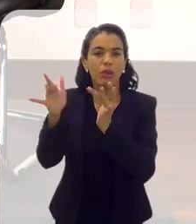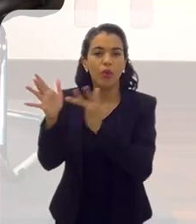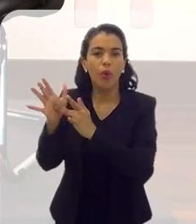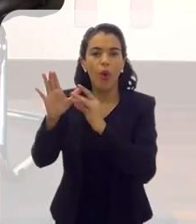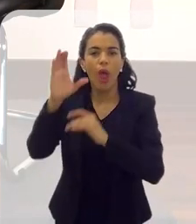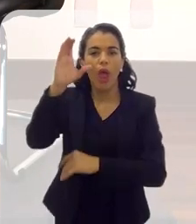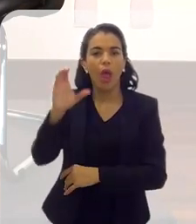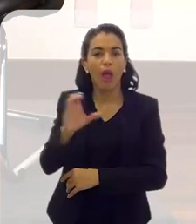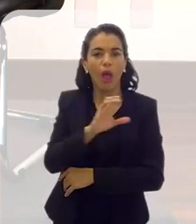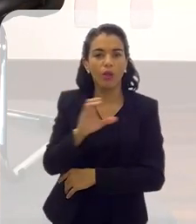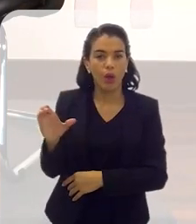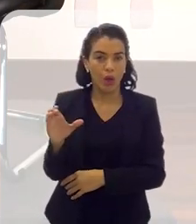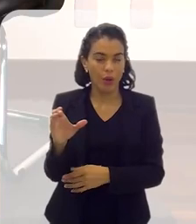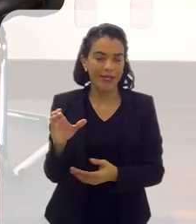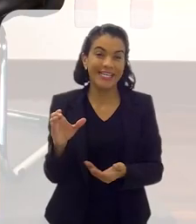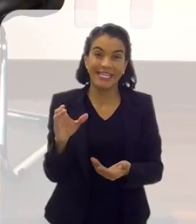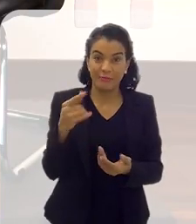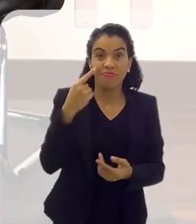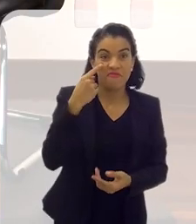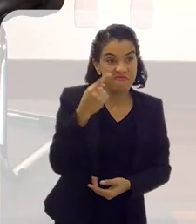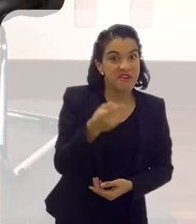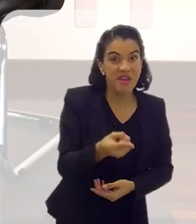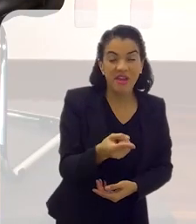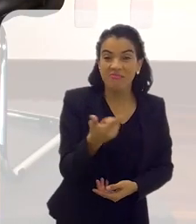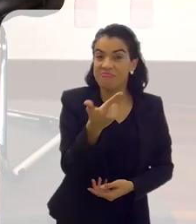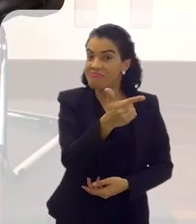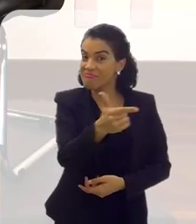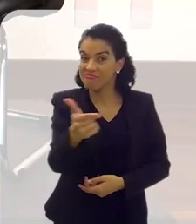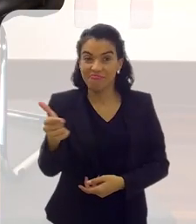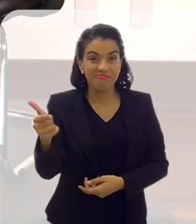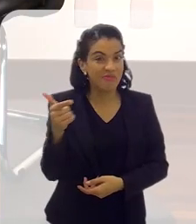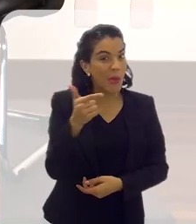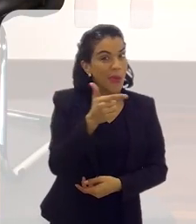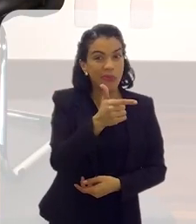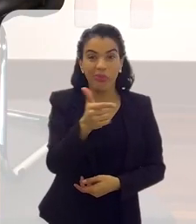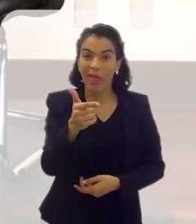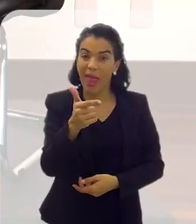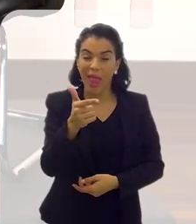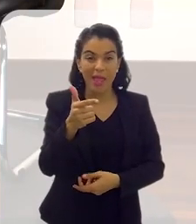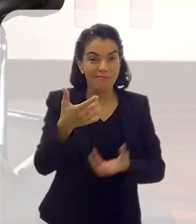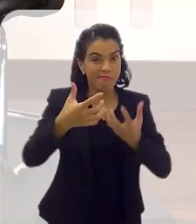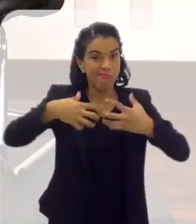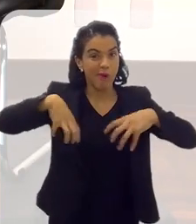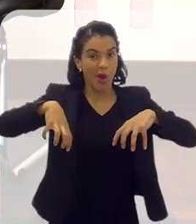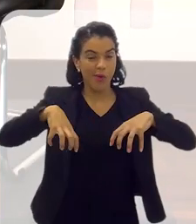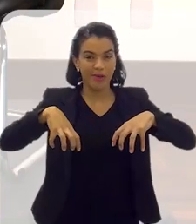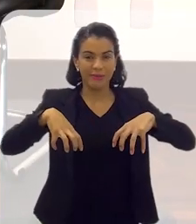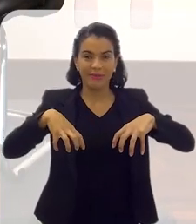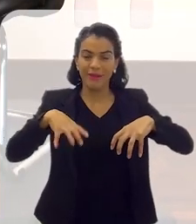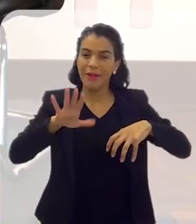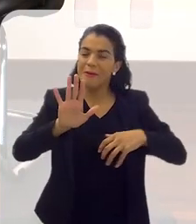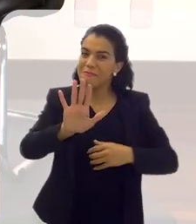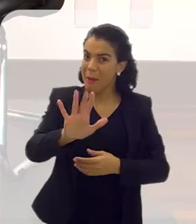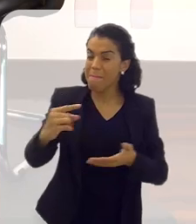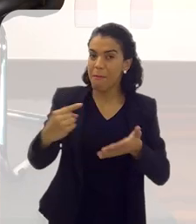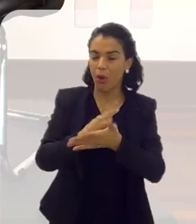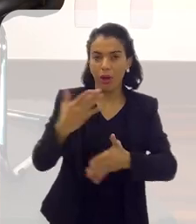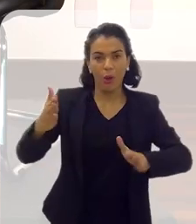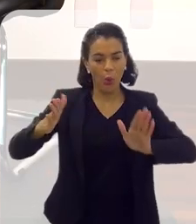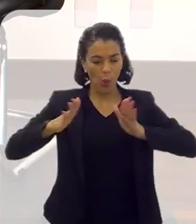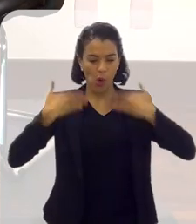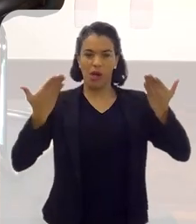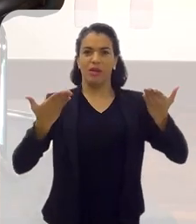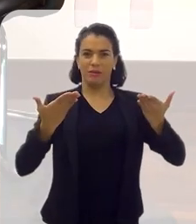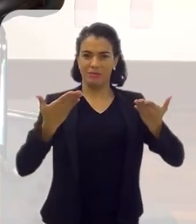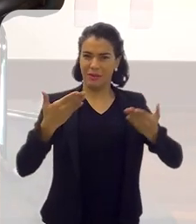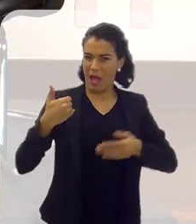então, isso é para você ver que não há essa distinção. Mas foi uma pergunta que pegou a